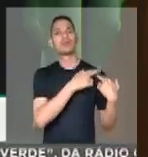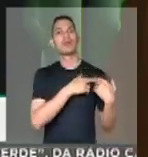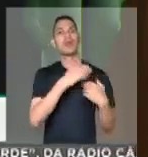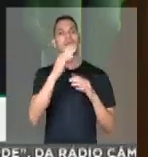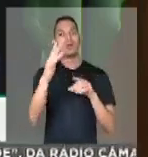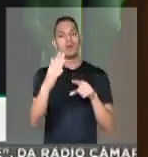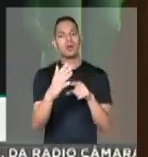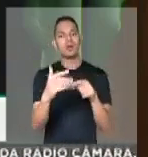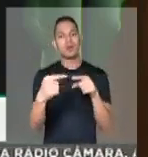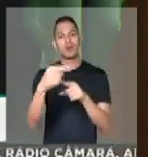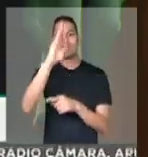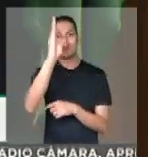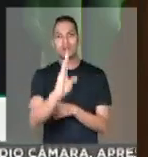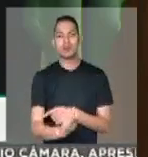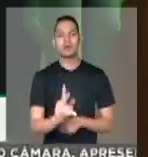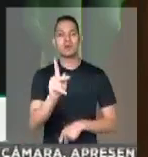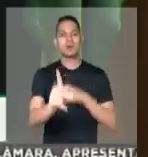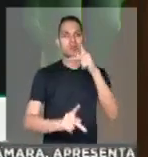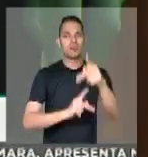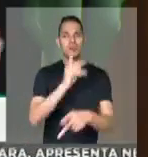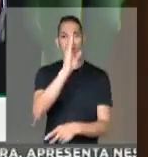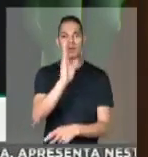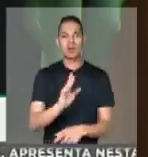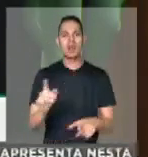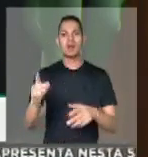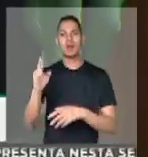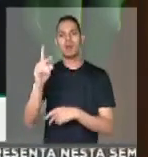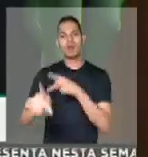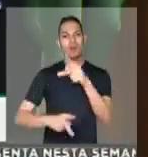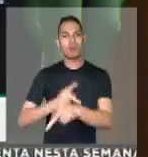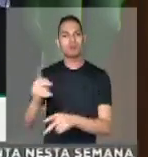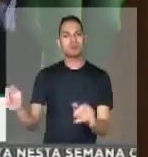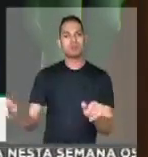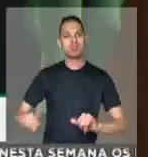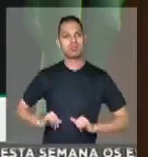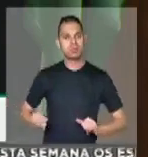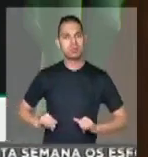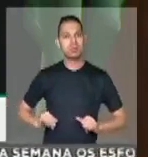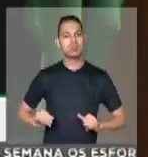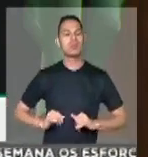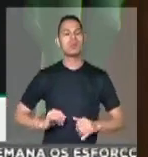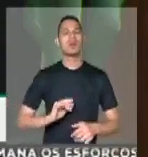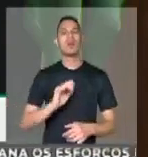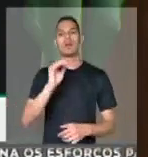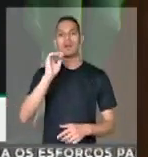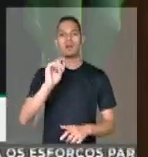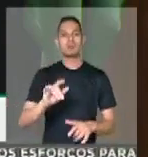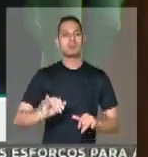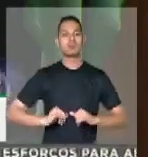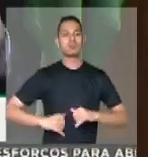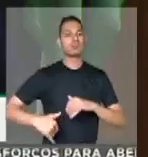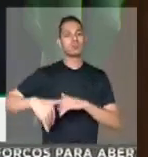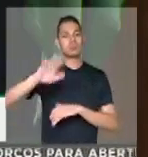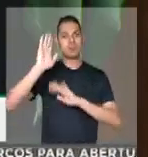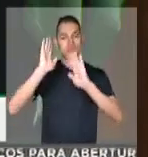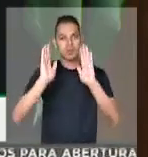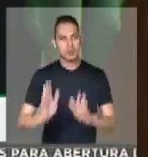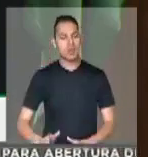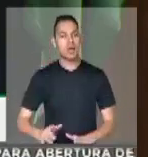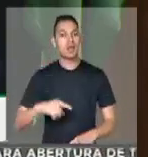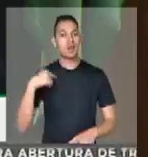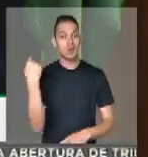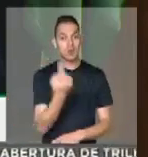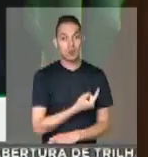com o Brasil, com o seu povo, com o povo mais sofrido, que nenhum sacrifício tem mais a dar a esse país. Por isso que